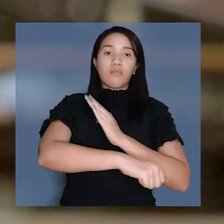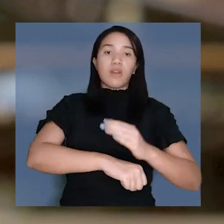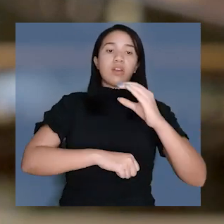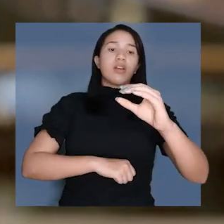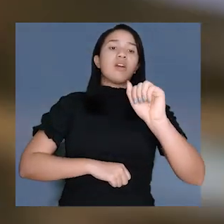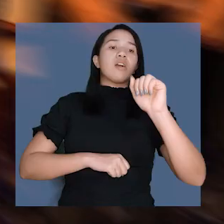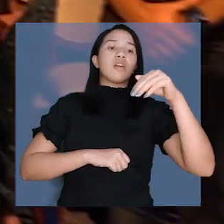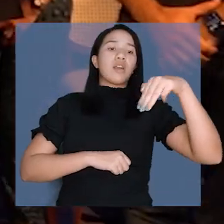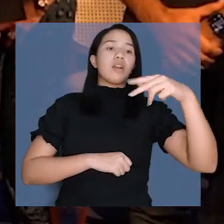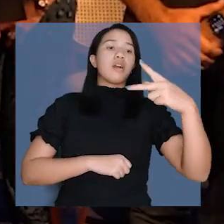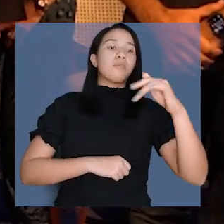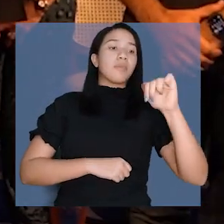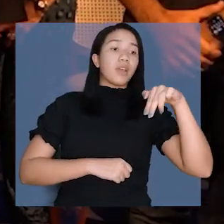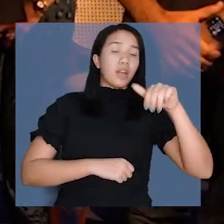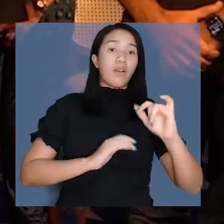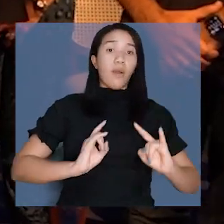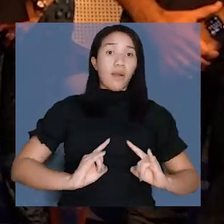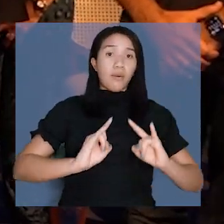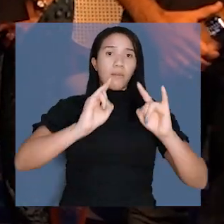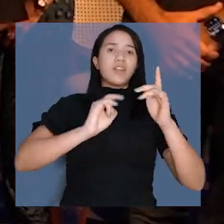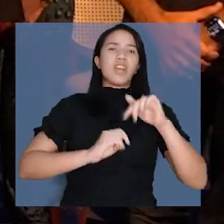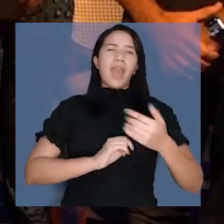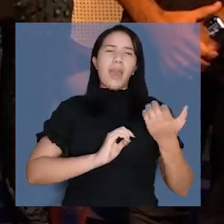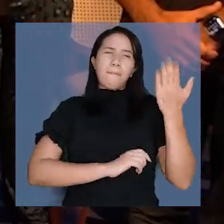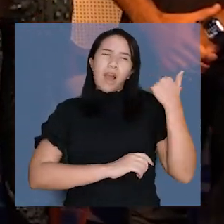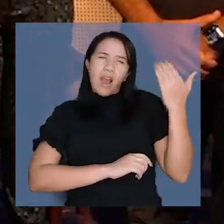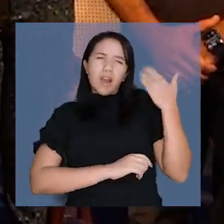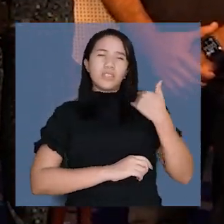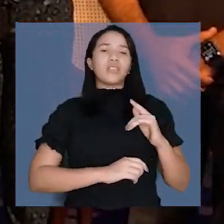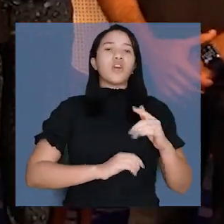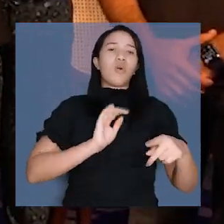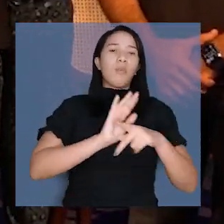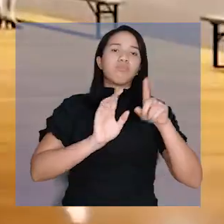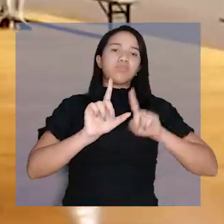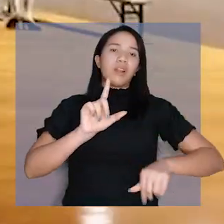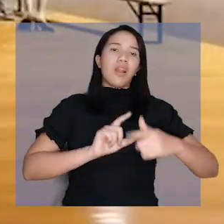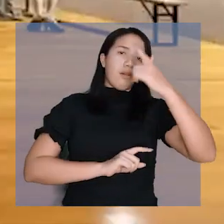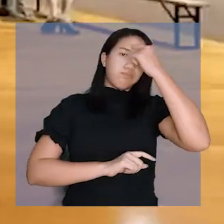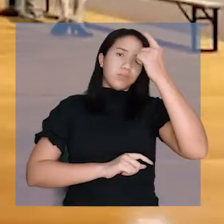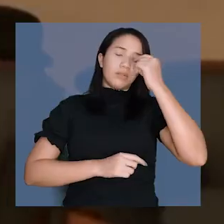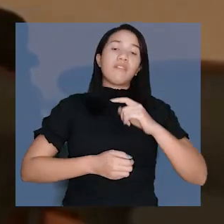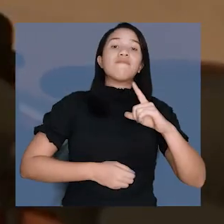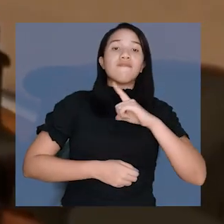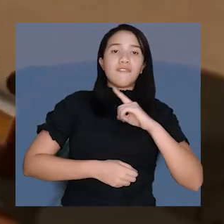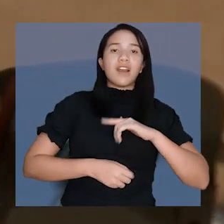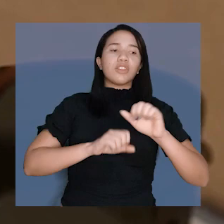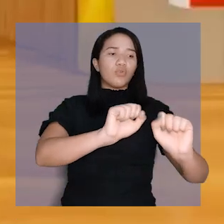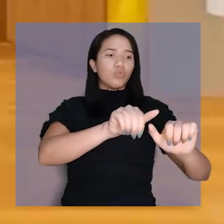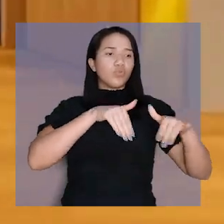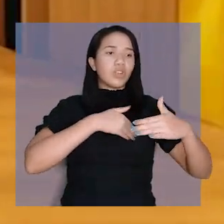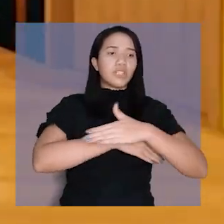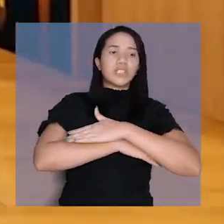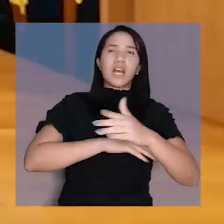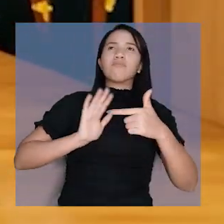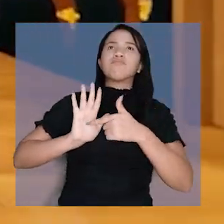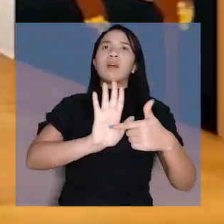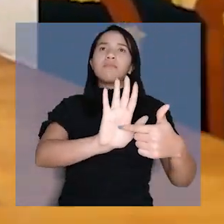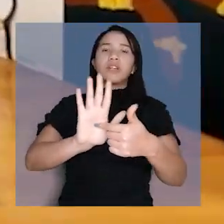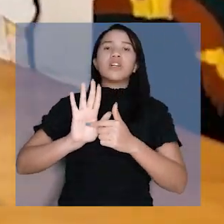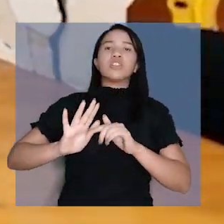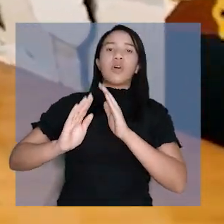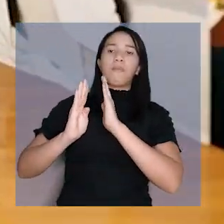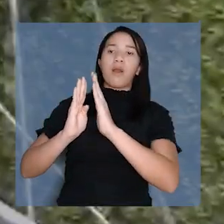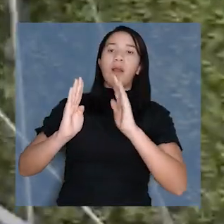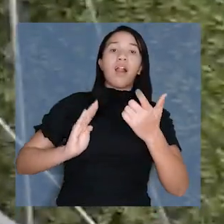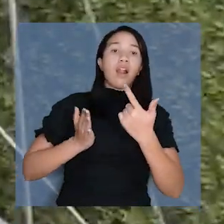no bairro da Campina. O prédio vai funcionar na antiga sede da Academia Paraense de Letras. Vai ter auditório, salão de exposições,